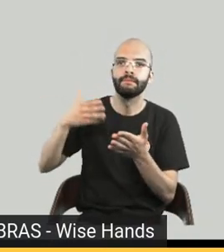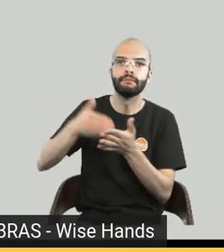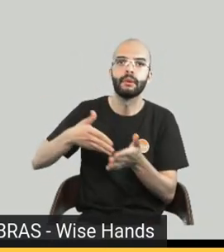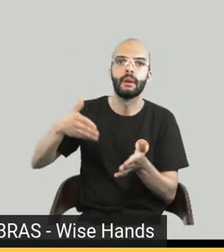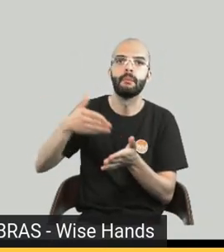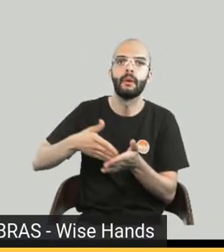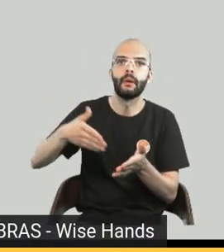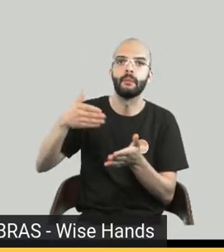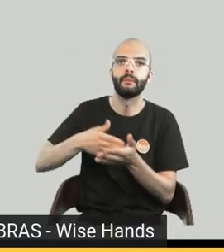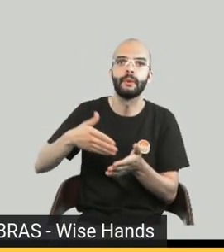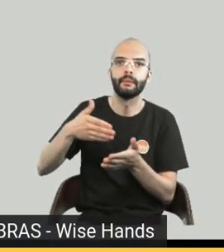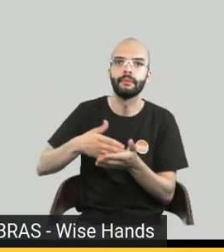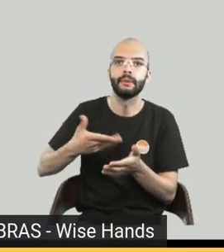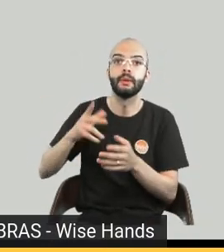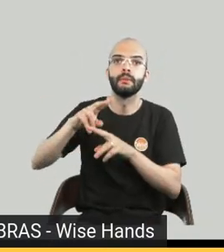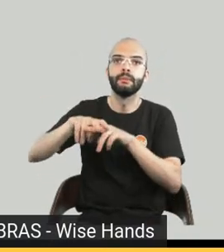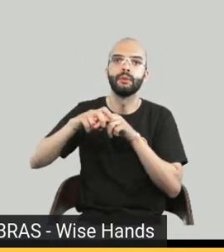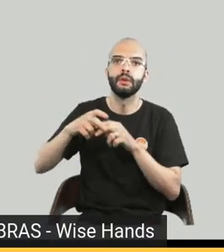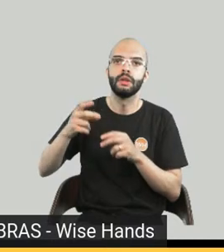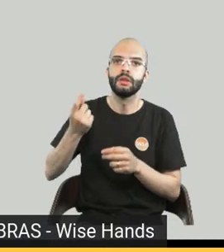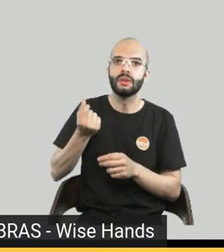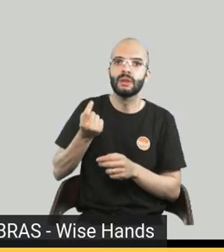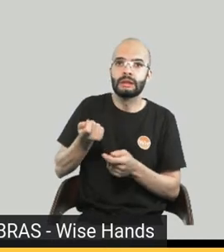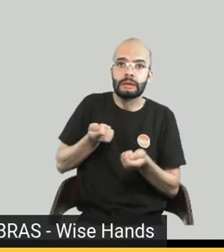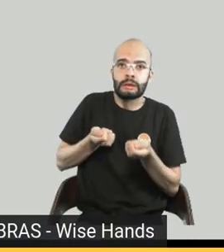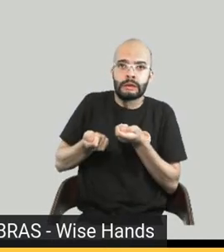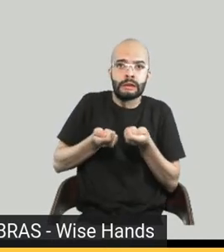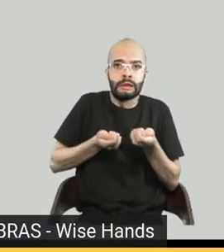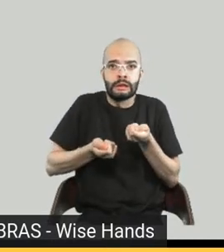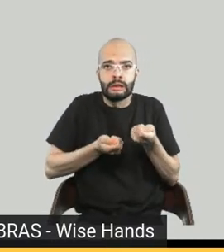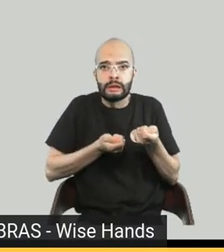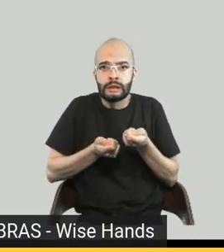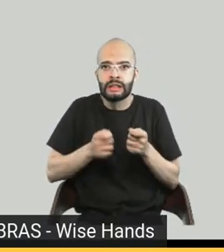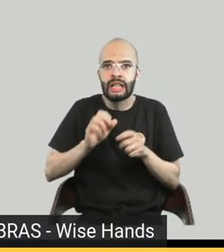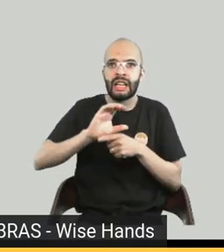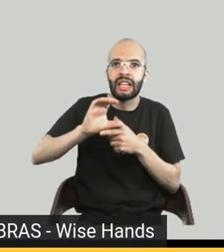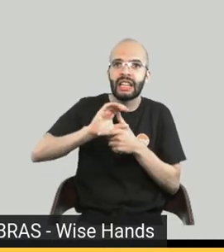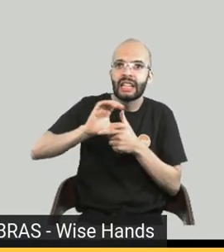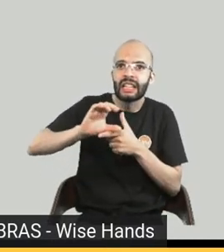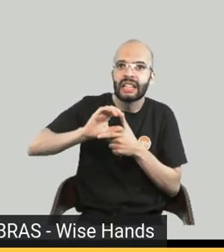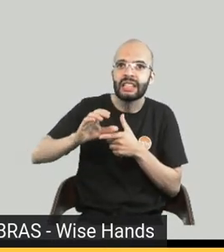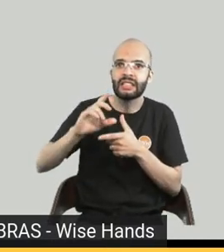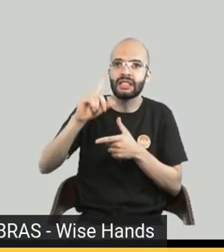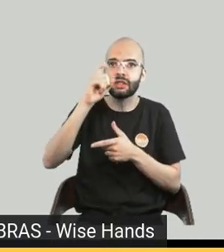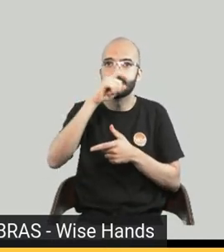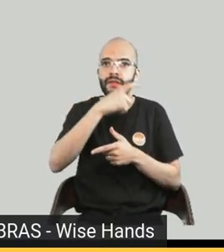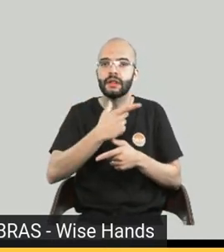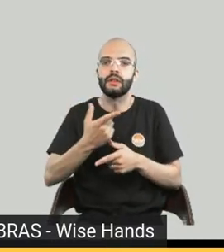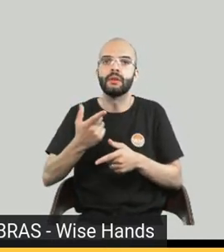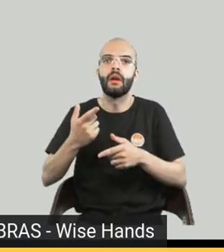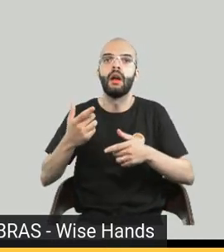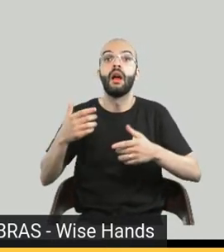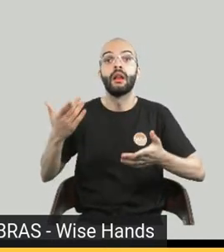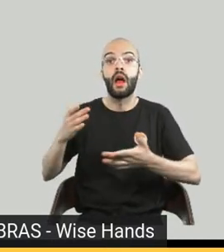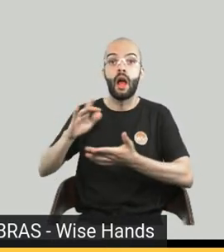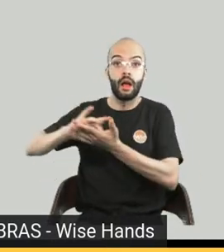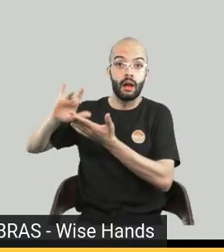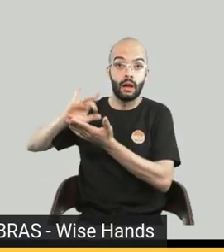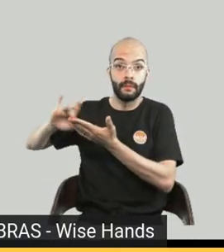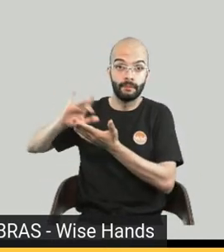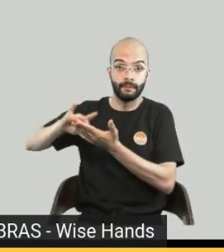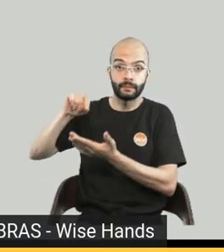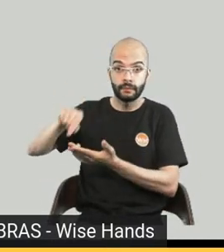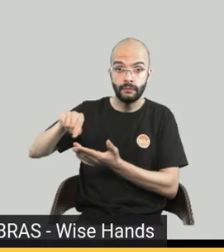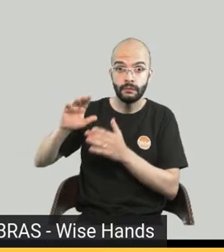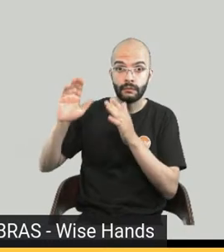Muita gente, naquele primeiro momento, estava até com receio de receber entregas de produtos físicos, né? Então, e-book acabou se mostrando uma